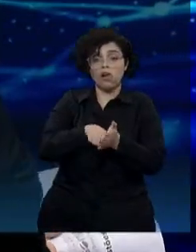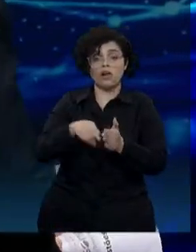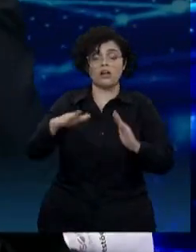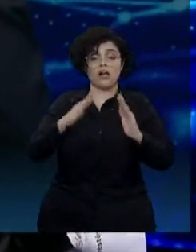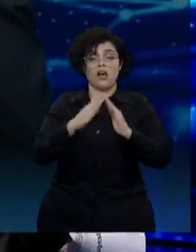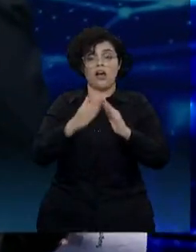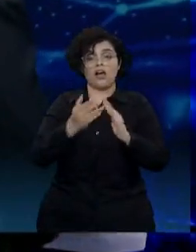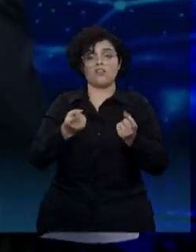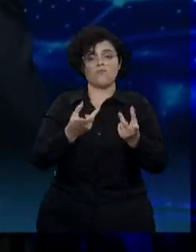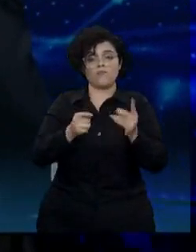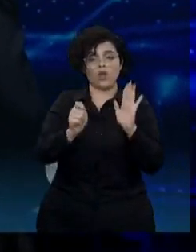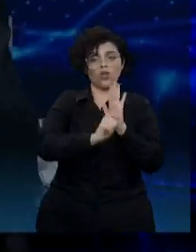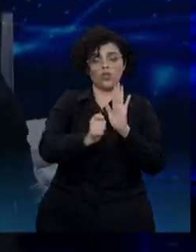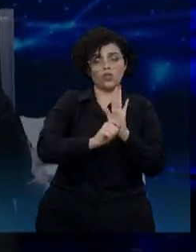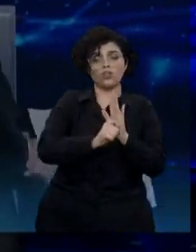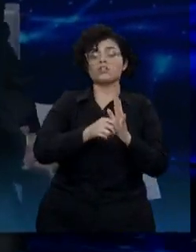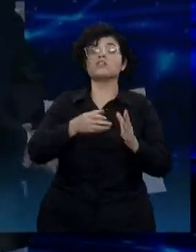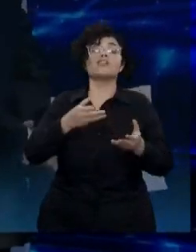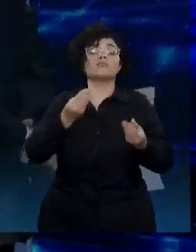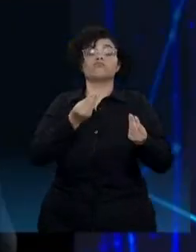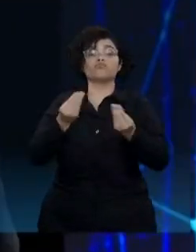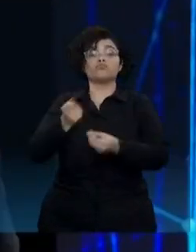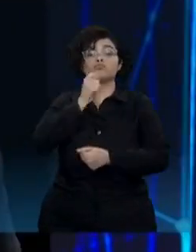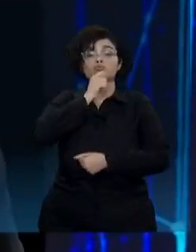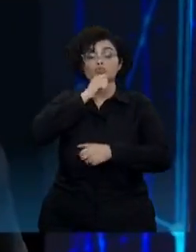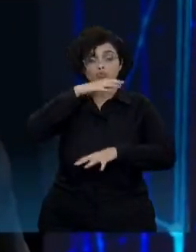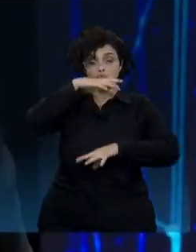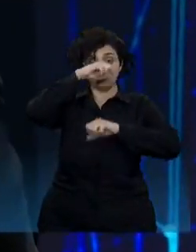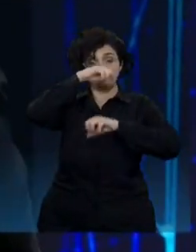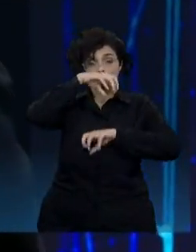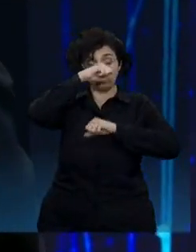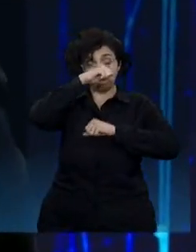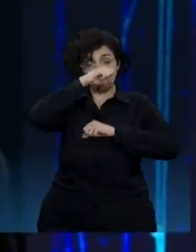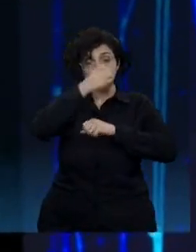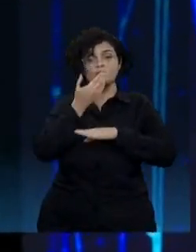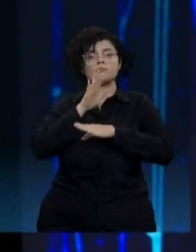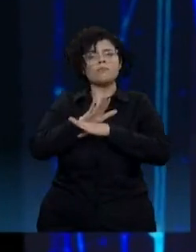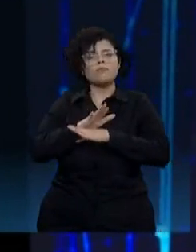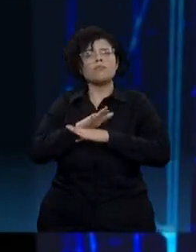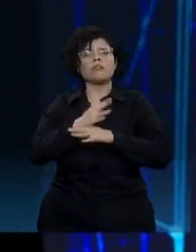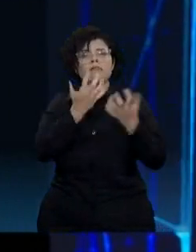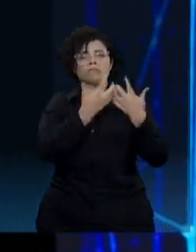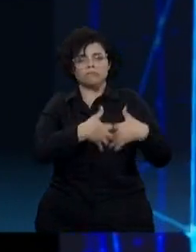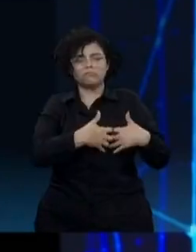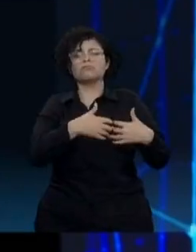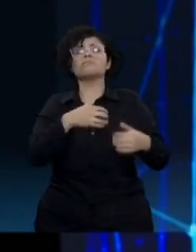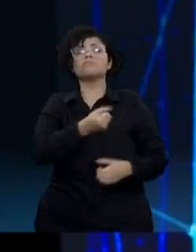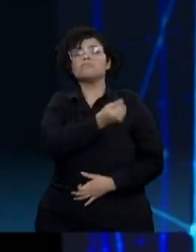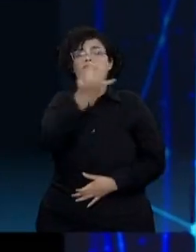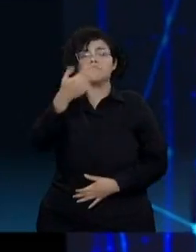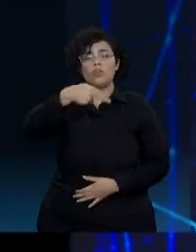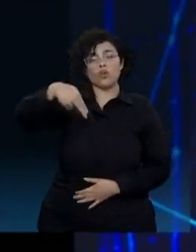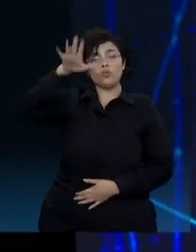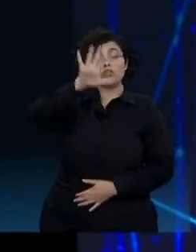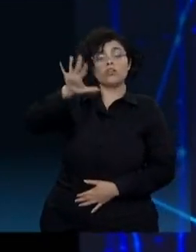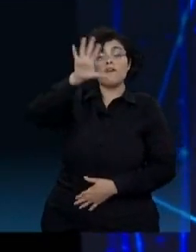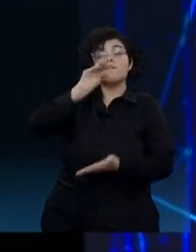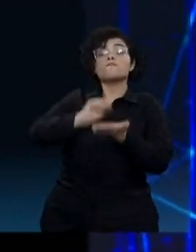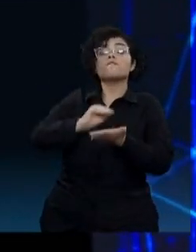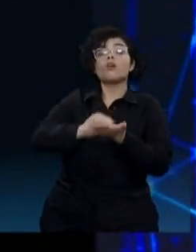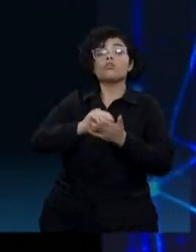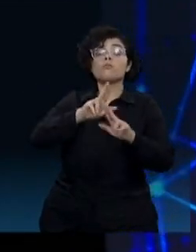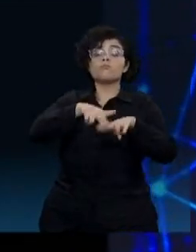Não chegou nenhum respirador. E daí, sim, irmãos nordestinos morreram por falta de ar,